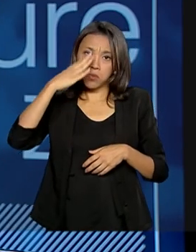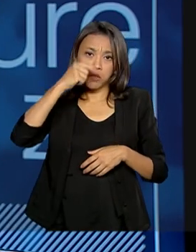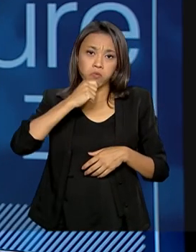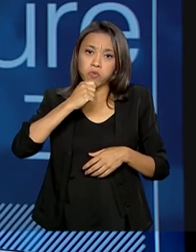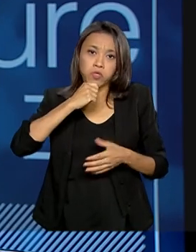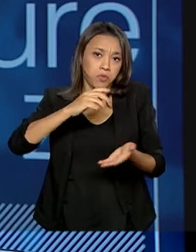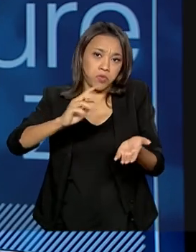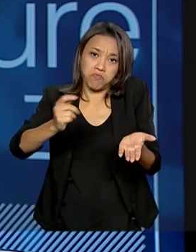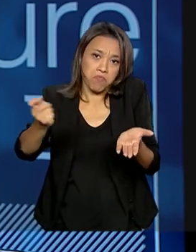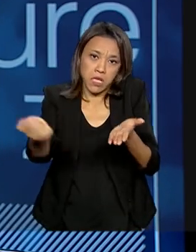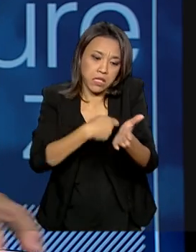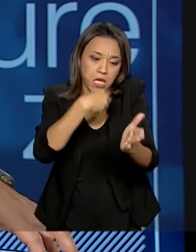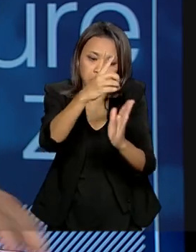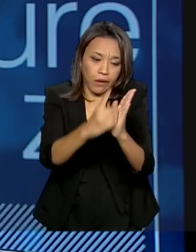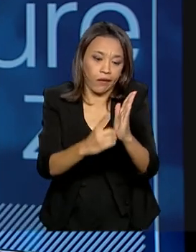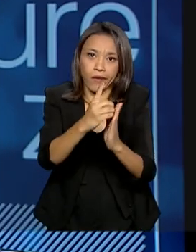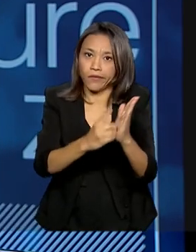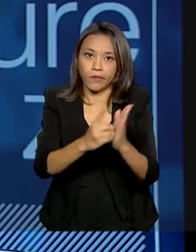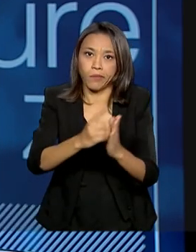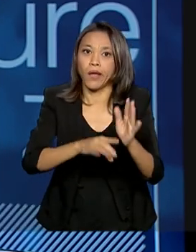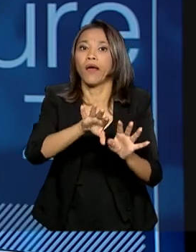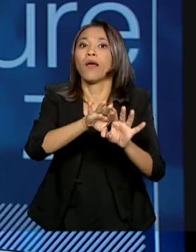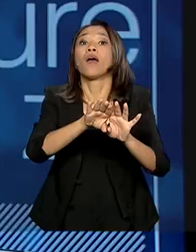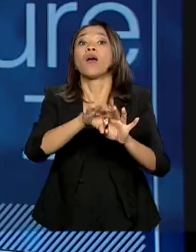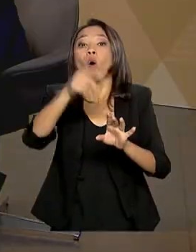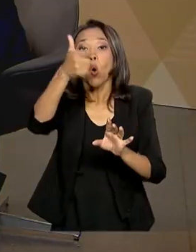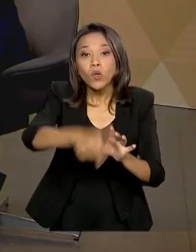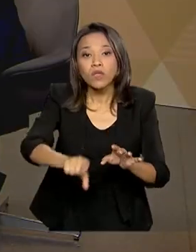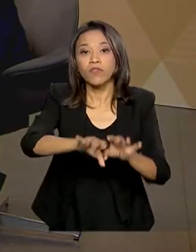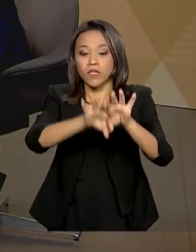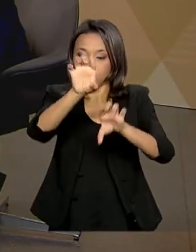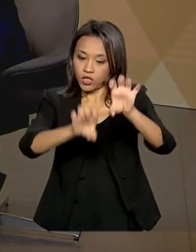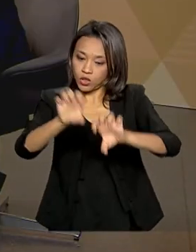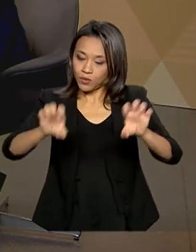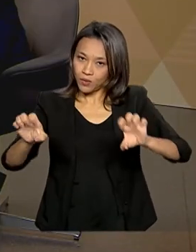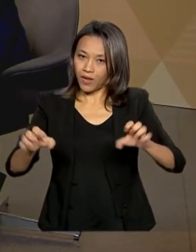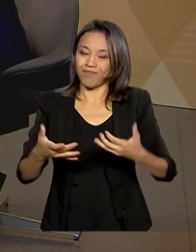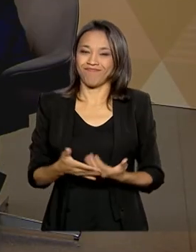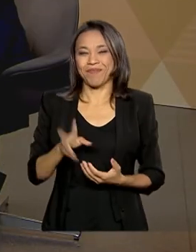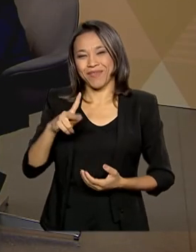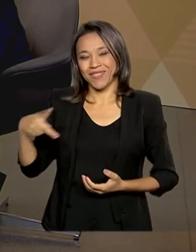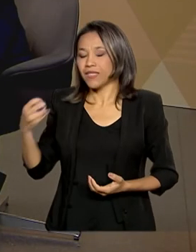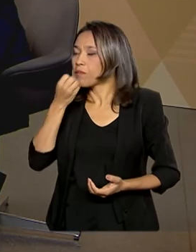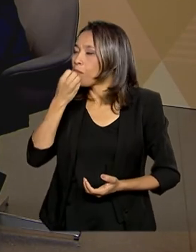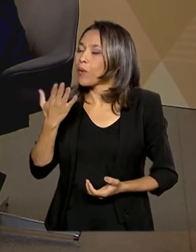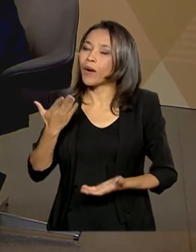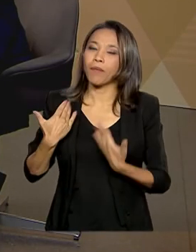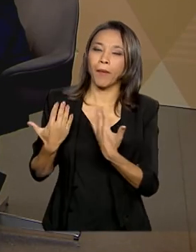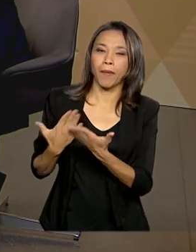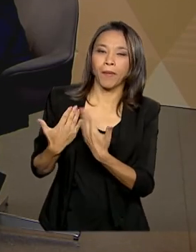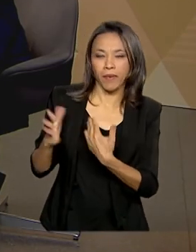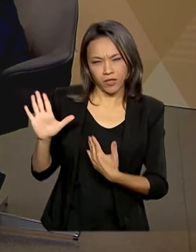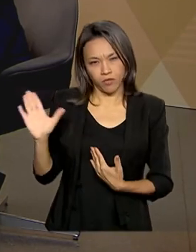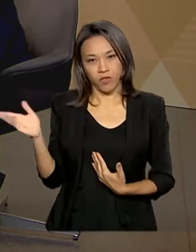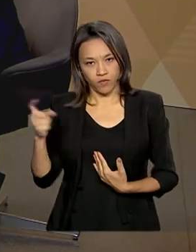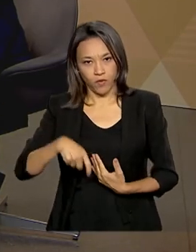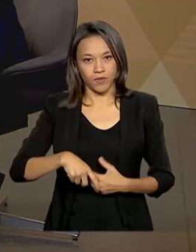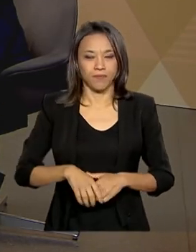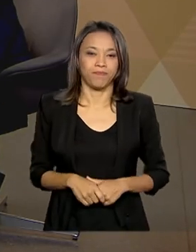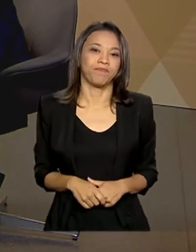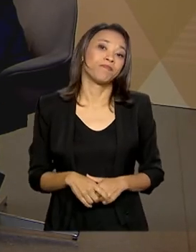de reestruturação do próprio Instituto, né? Presidente, a conversa está boa, tem muitos assuntos, a gente já volta.